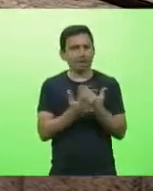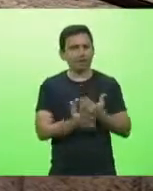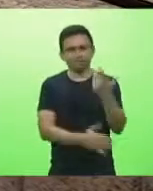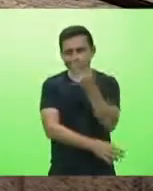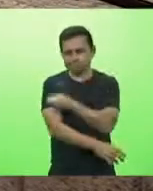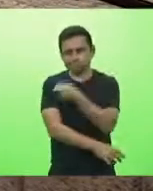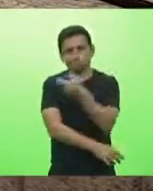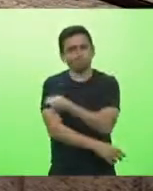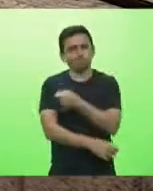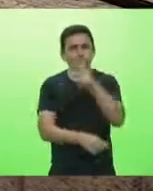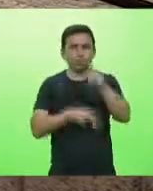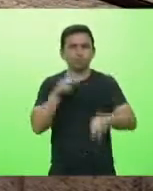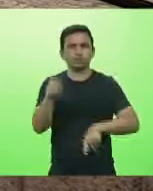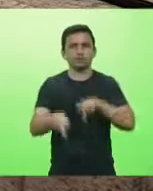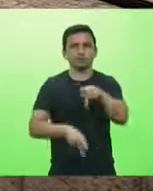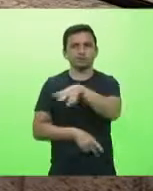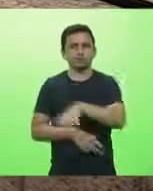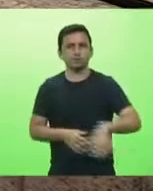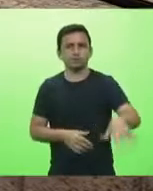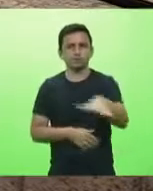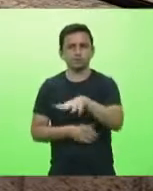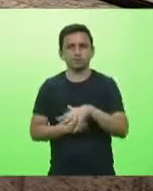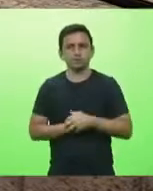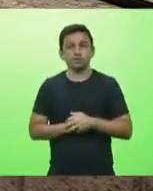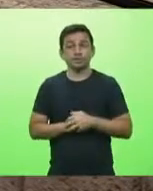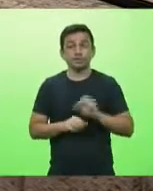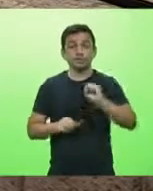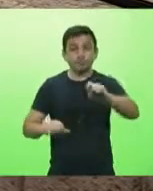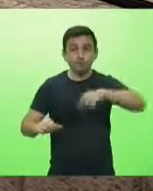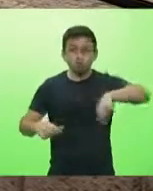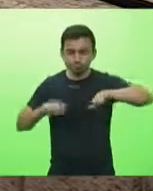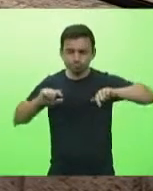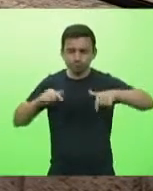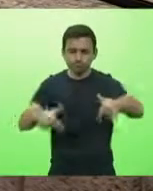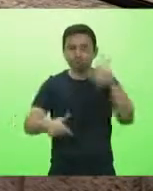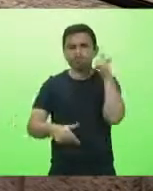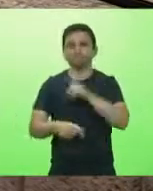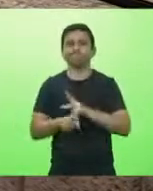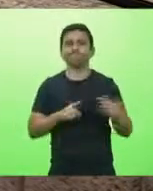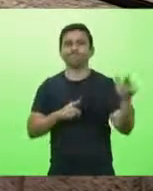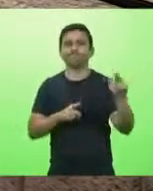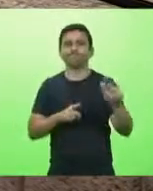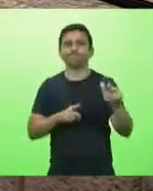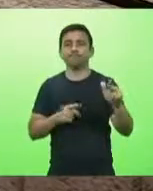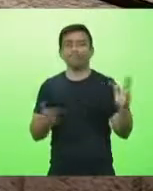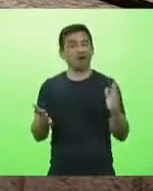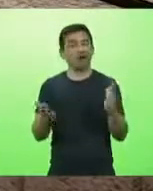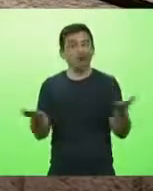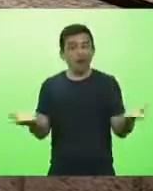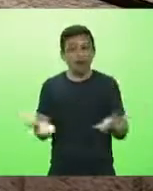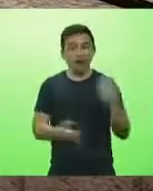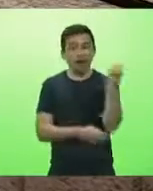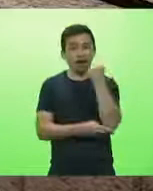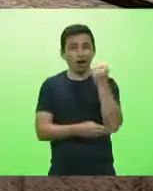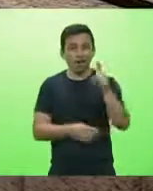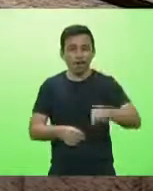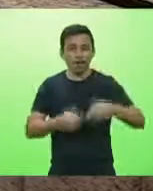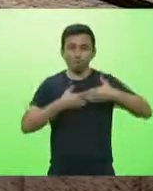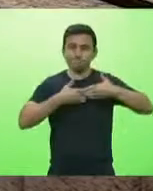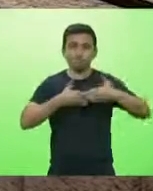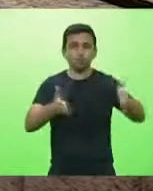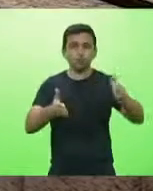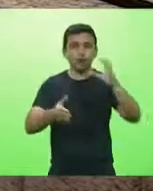vacinar com essas atitudes nós podemos sim superar essa situação mas o ponto emergencial agora é abrir mais 300